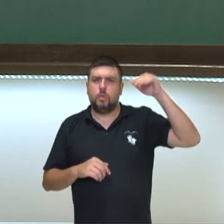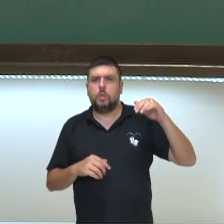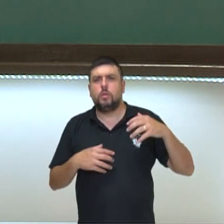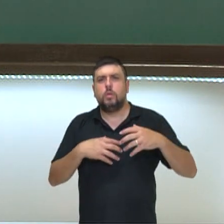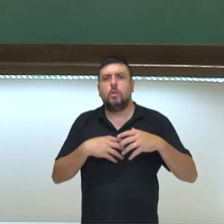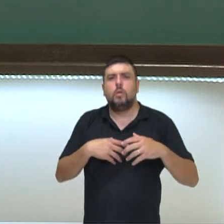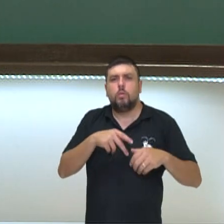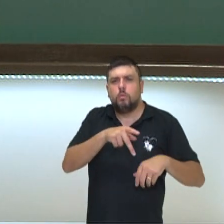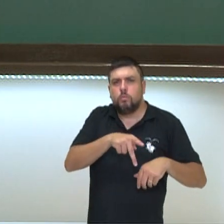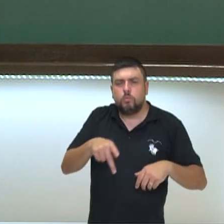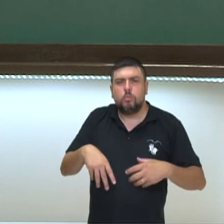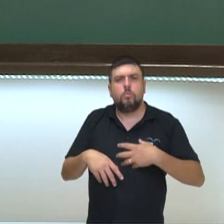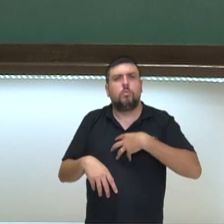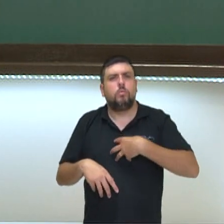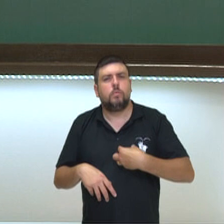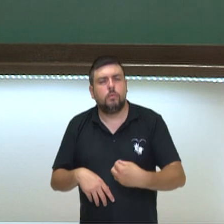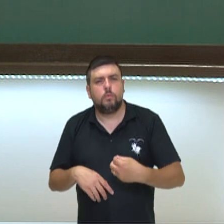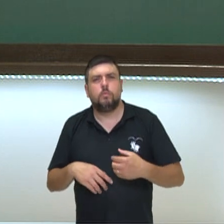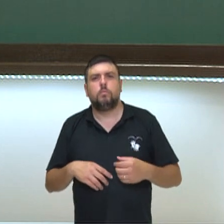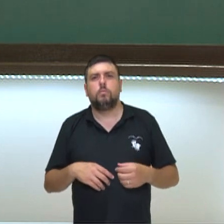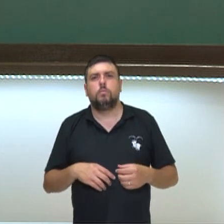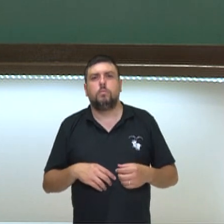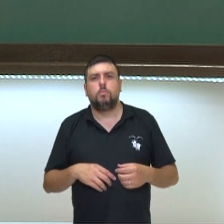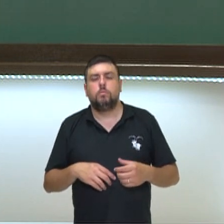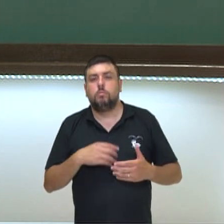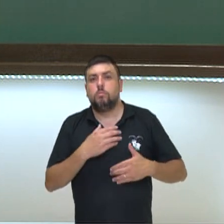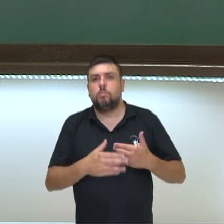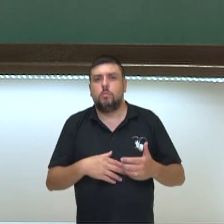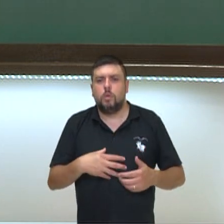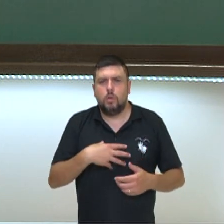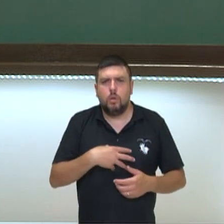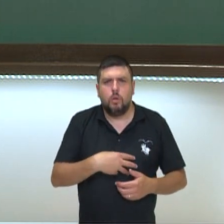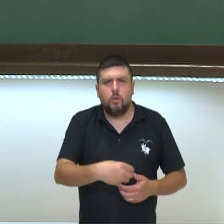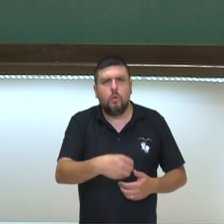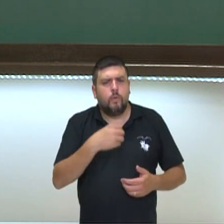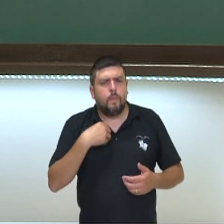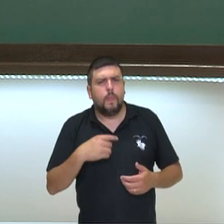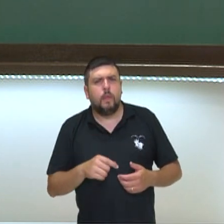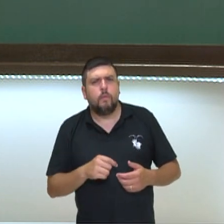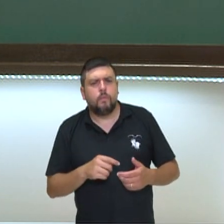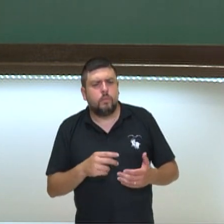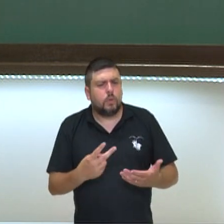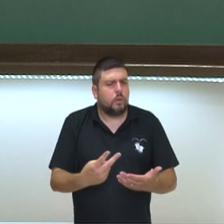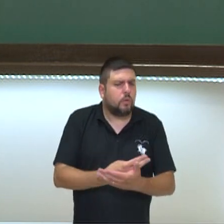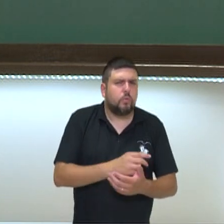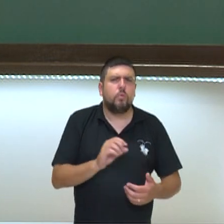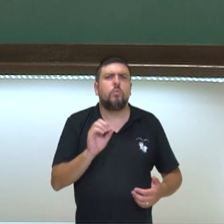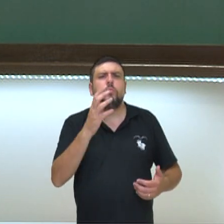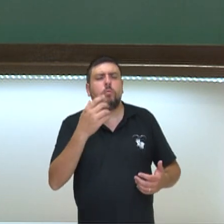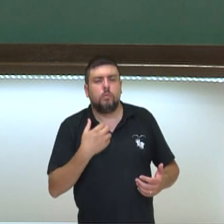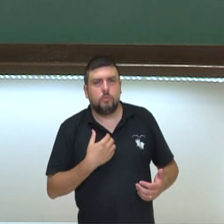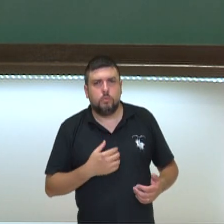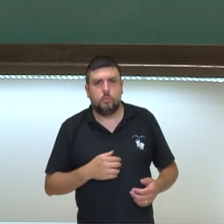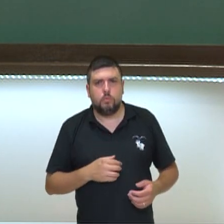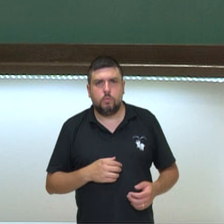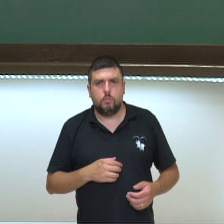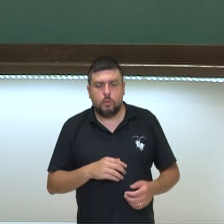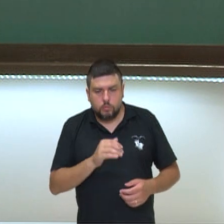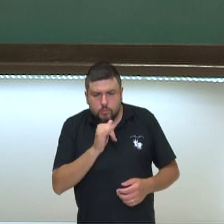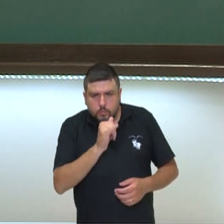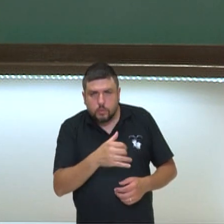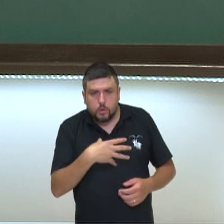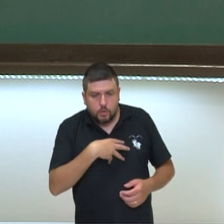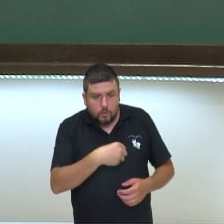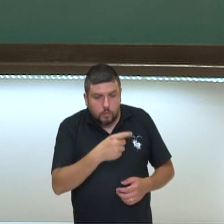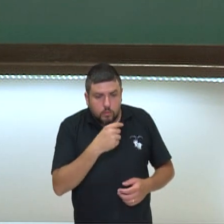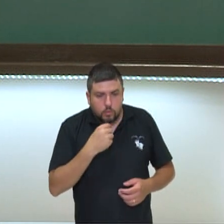filhos. Um dia, o filho estava desesperado, brigando, porque tinha acontecido alguma coisa, e ele dizia para o filho, filho, a vida é como